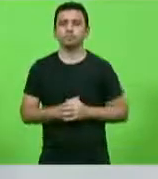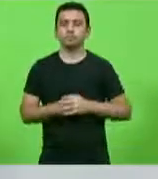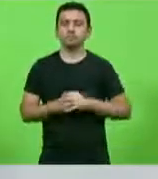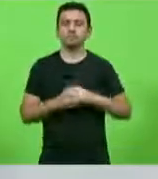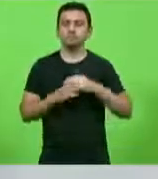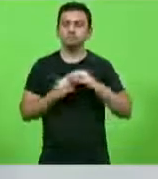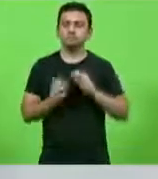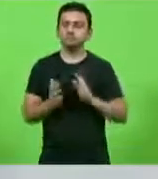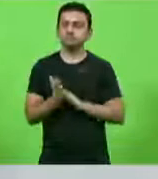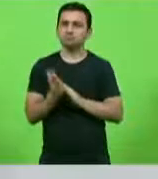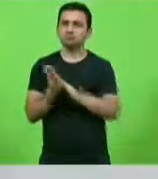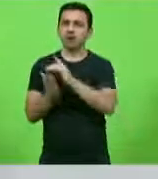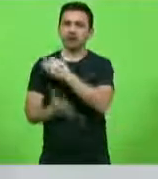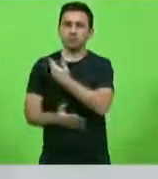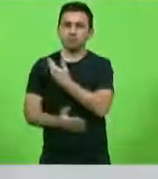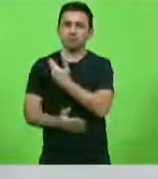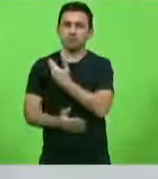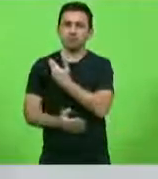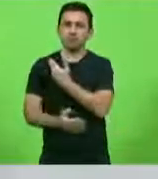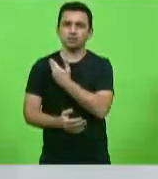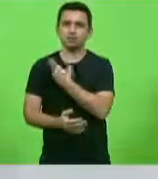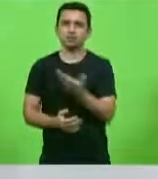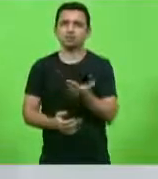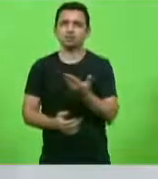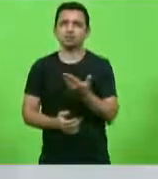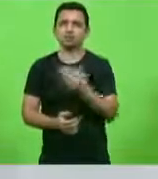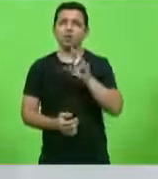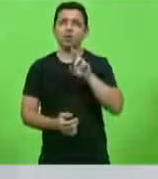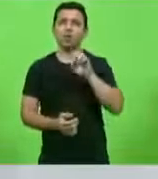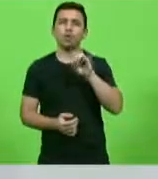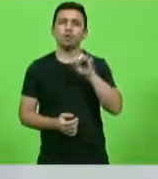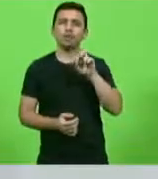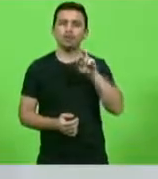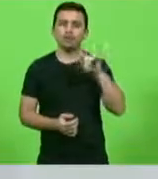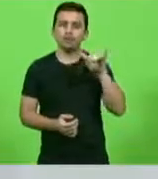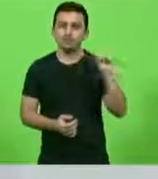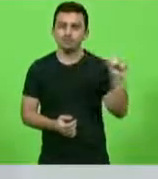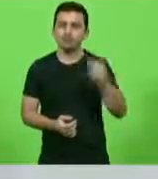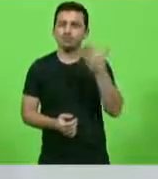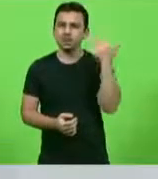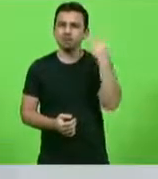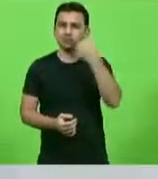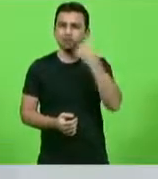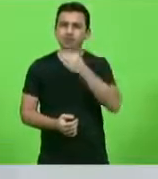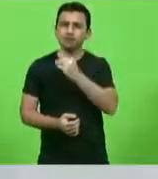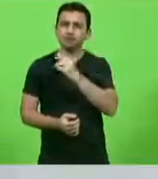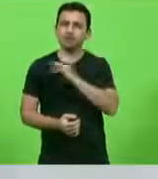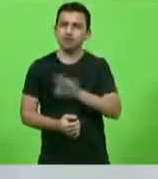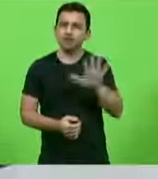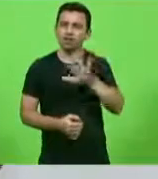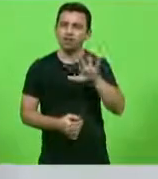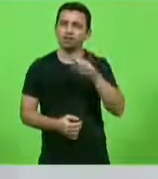prestigiar o colega e amigo João Rodrigues, do tempo que eles eram deputados federais.